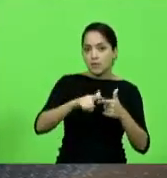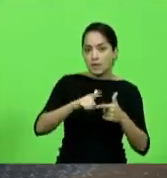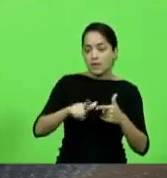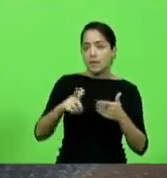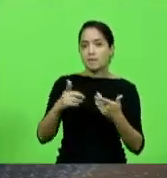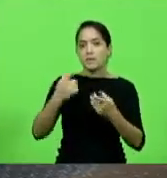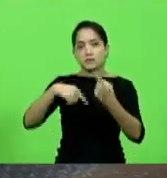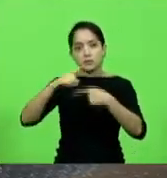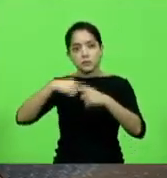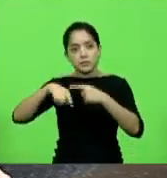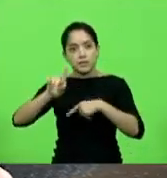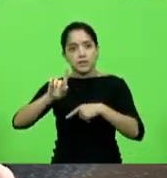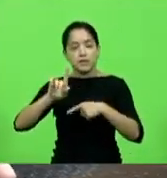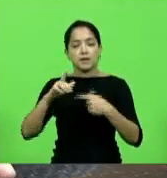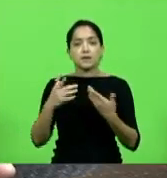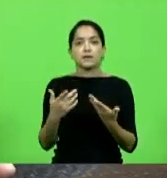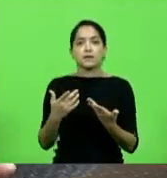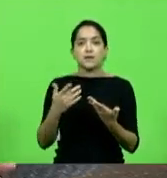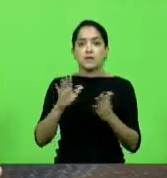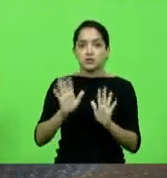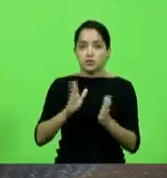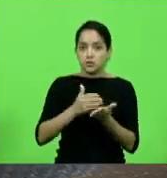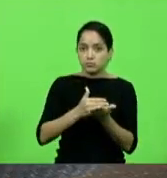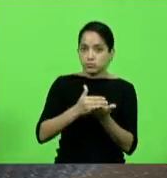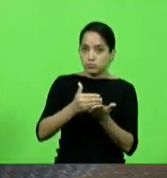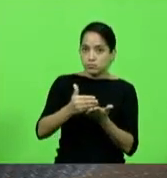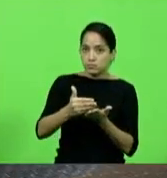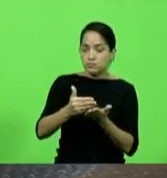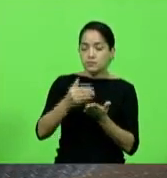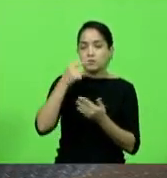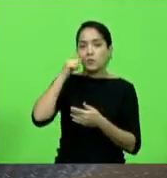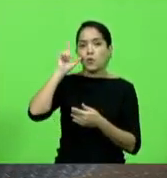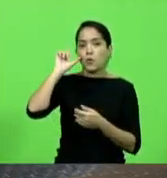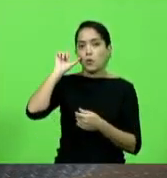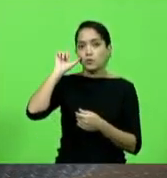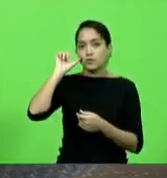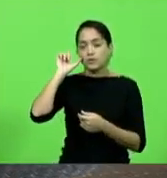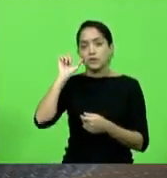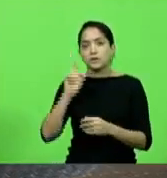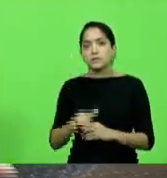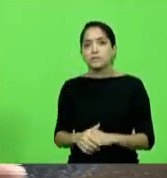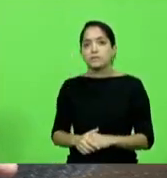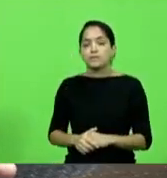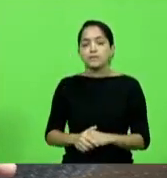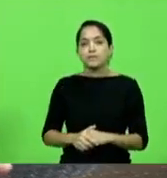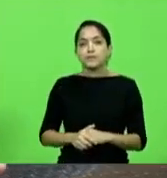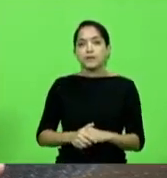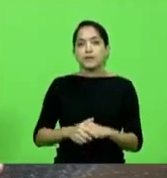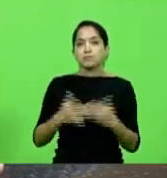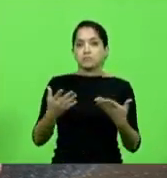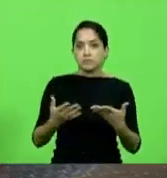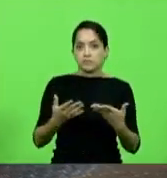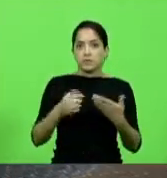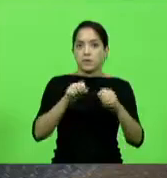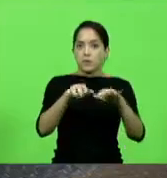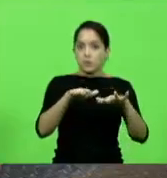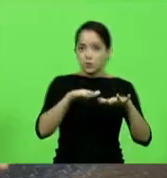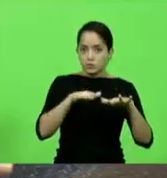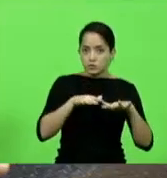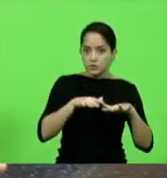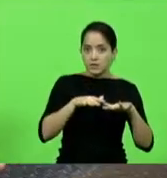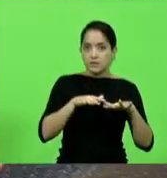e já iniciamos no dia de ontem com audiência com o secretário